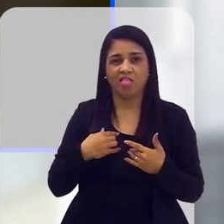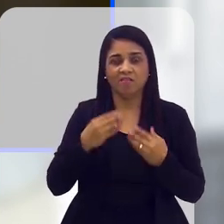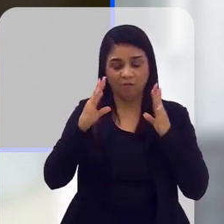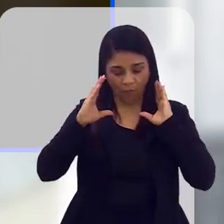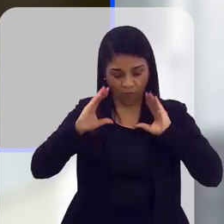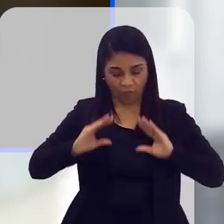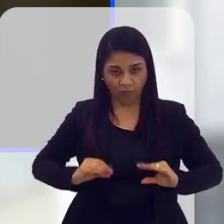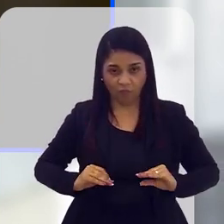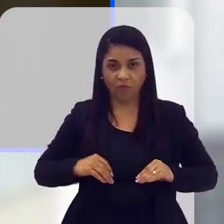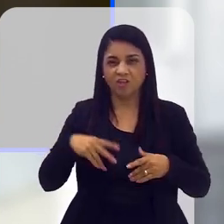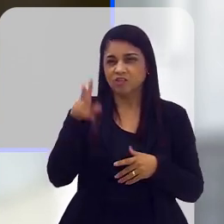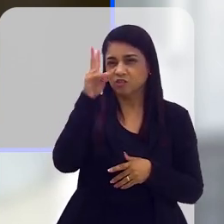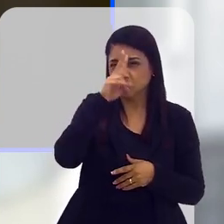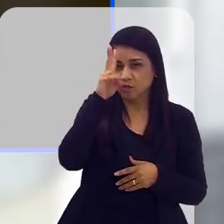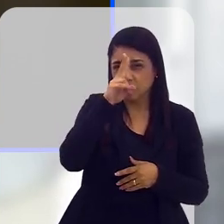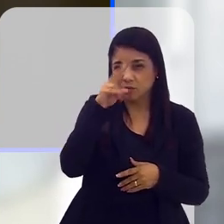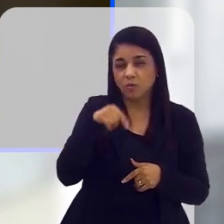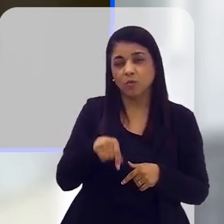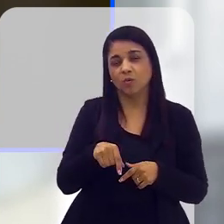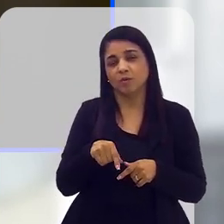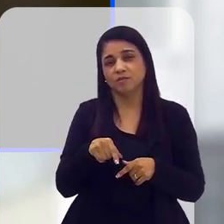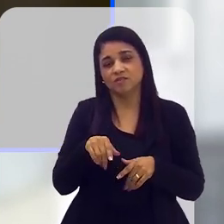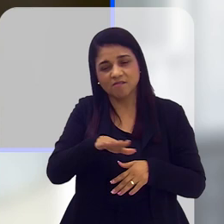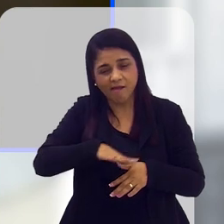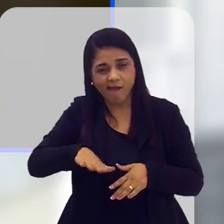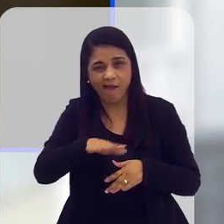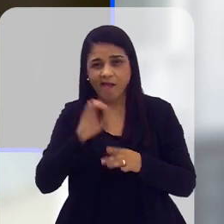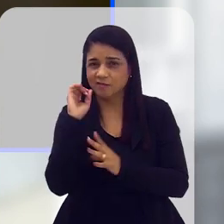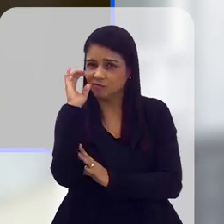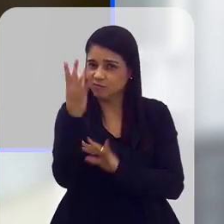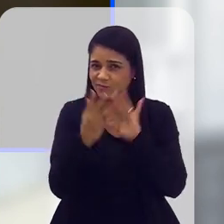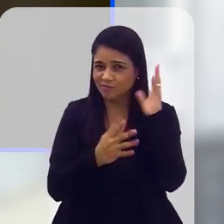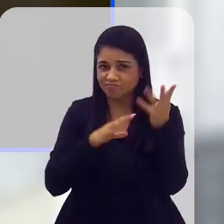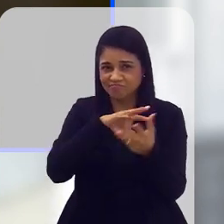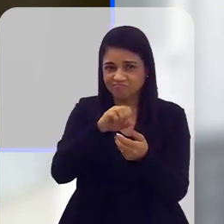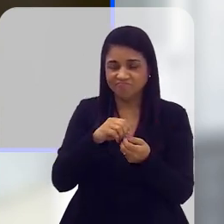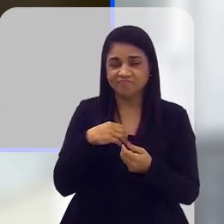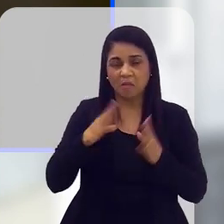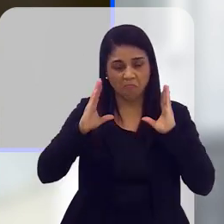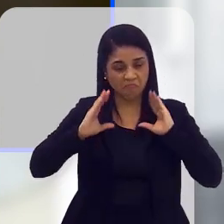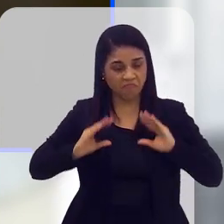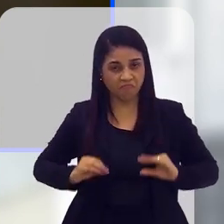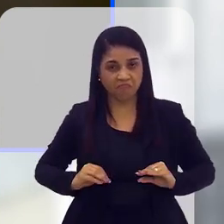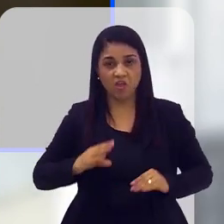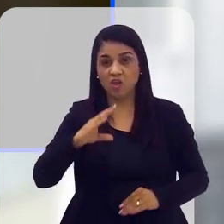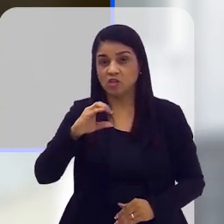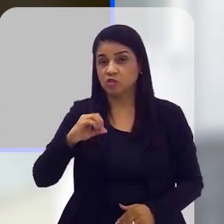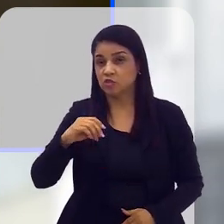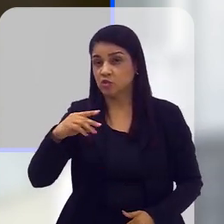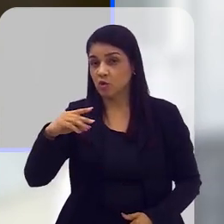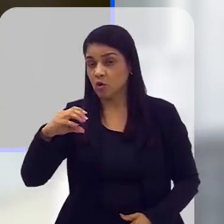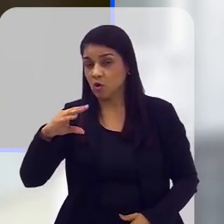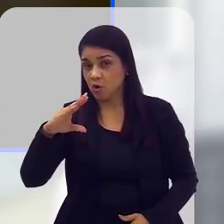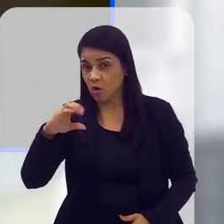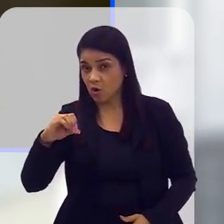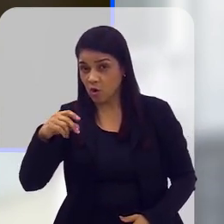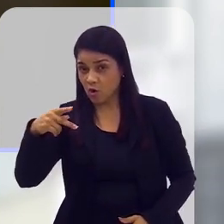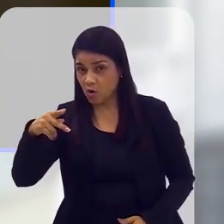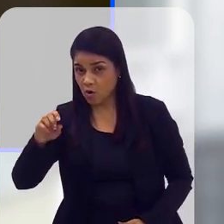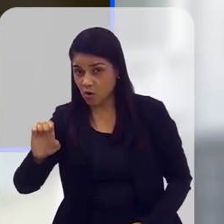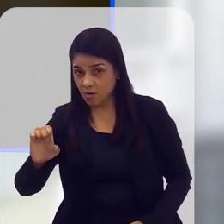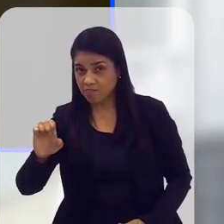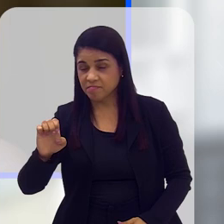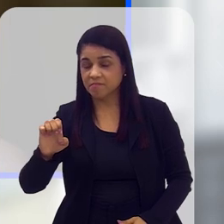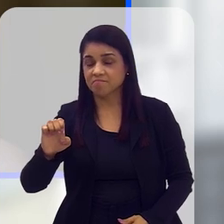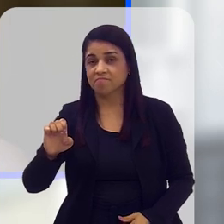ambientalistas, urbanistas, historiadores da área, todos os engenheiros ambientais. Infelizmente, as COPs